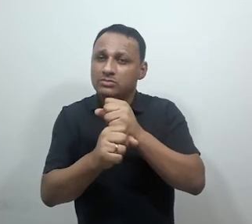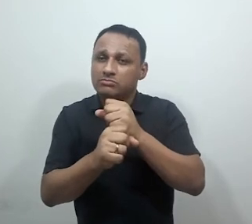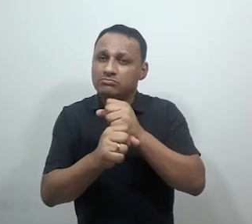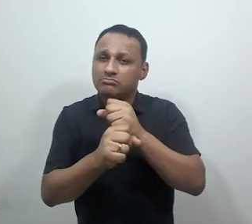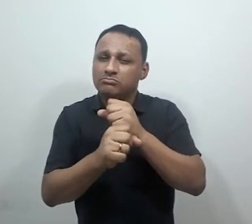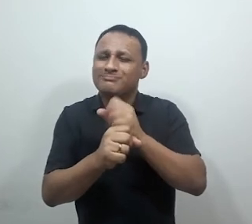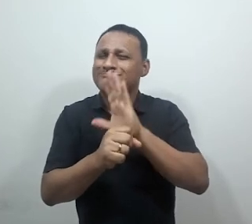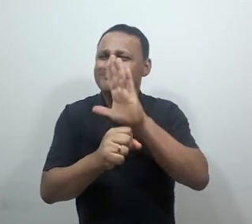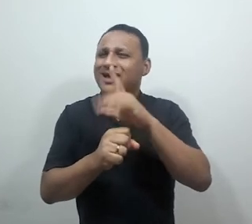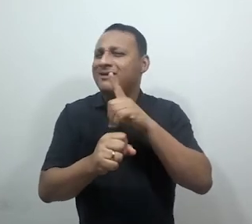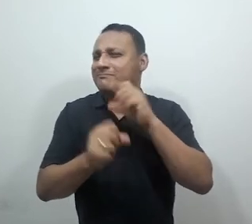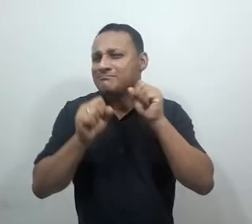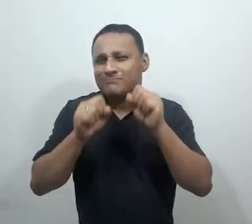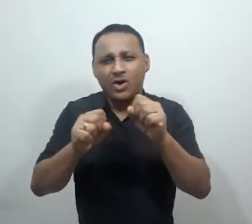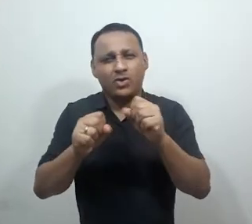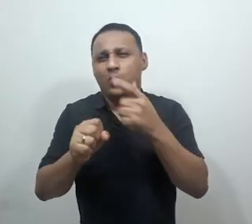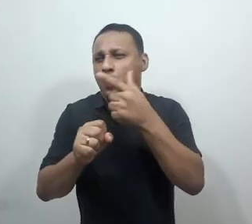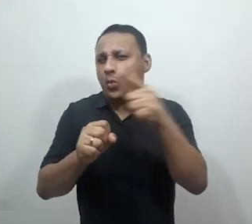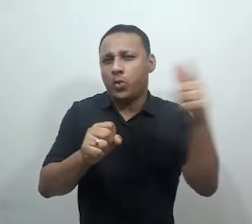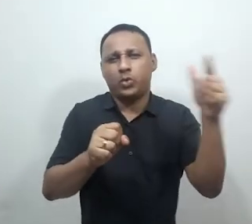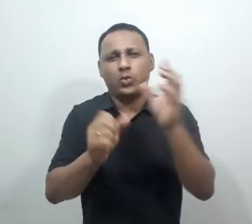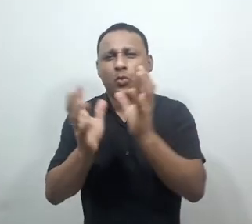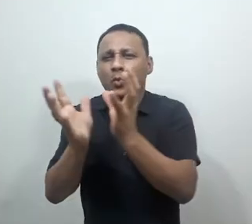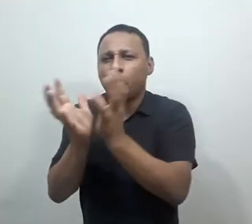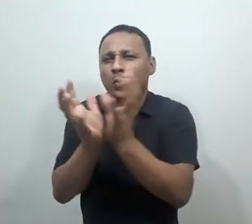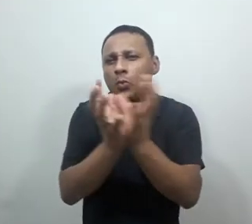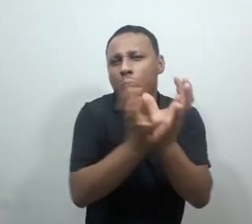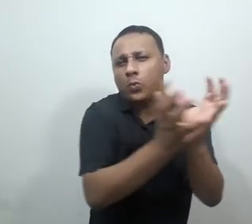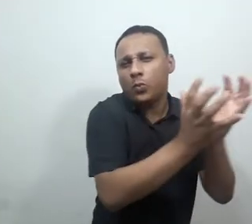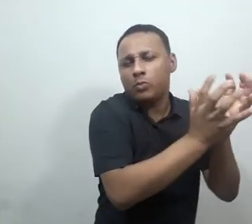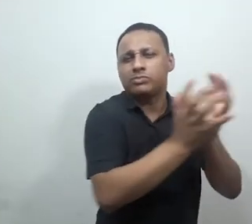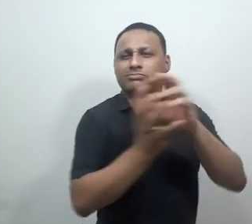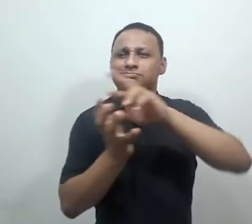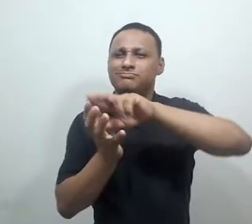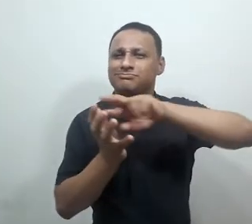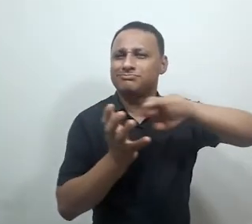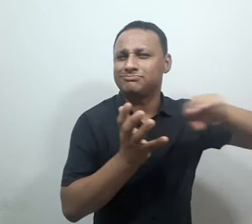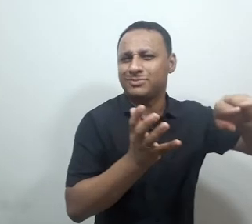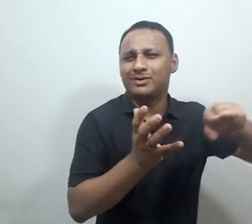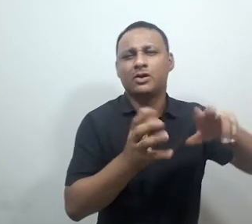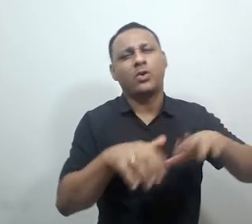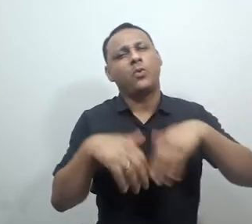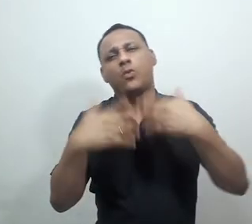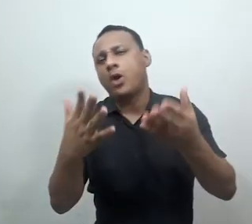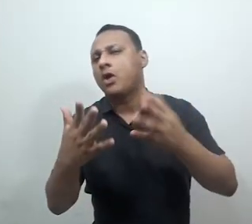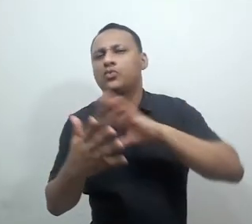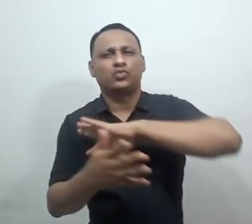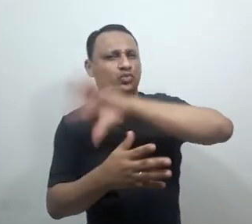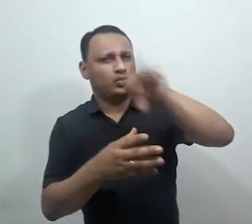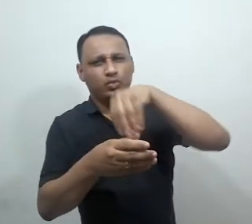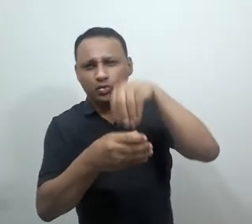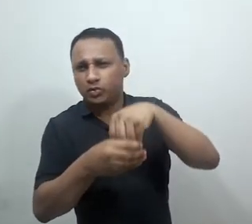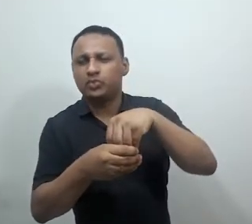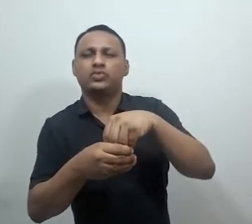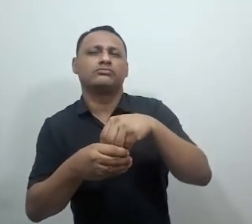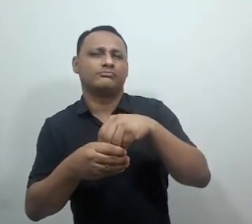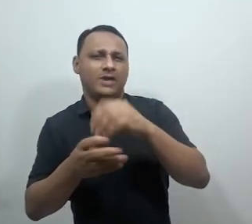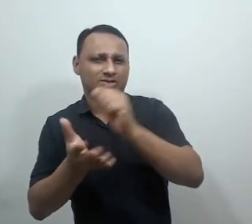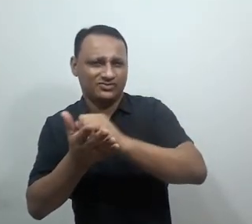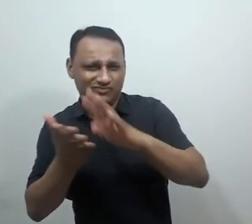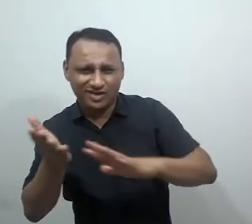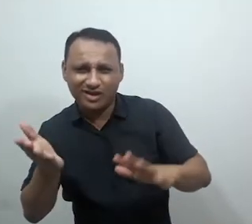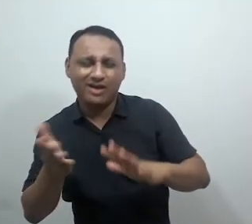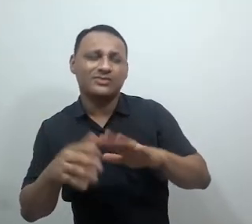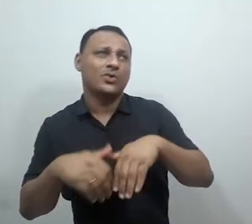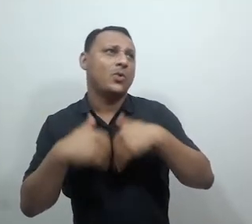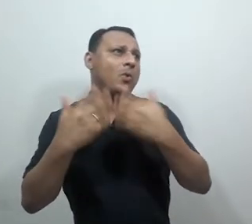apenas uma, mas poderíamos ter categorias englobando, por exemplo, todas as tarefas, ou poderíamos ter